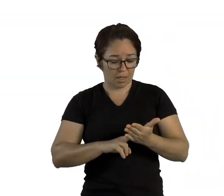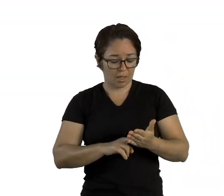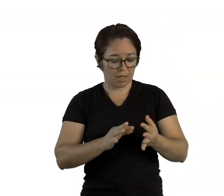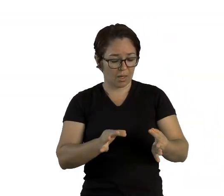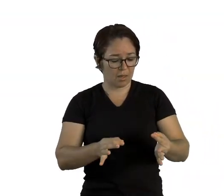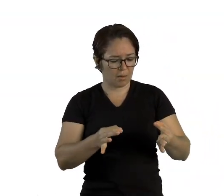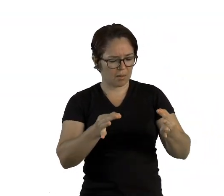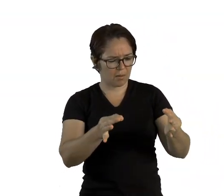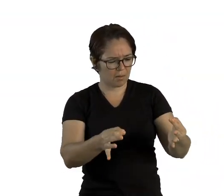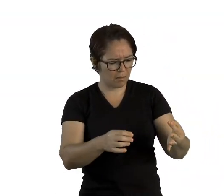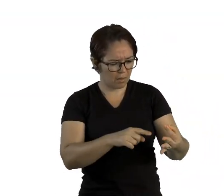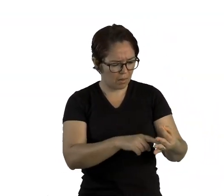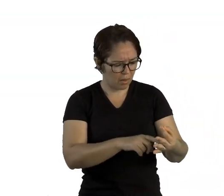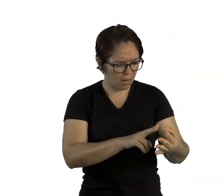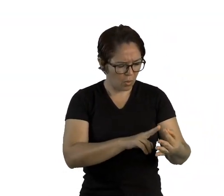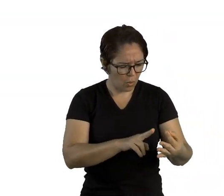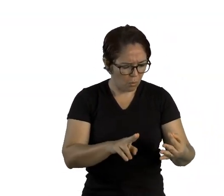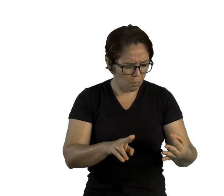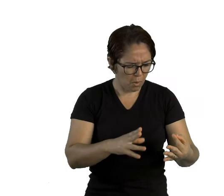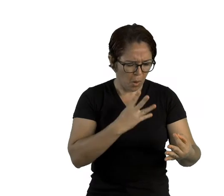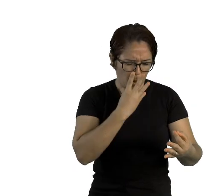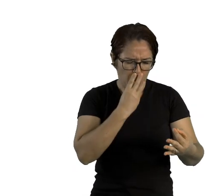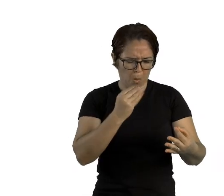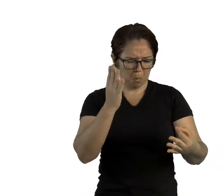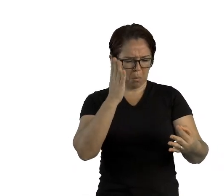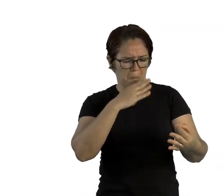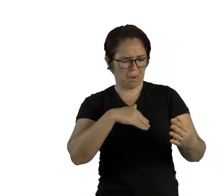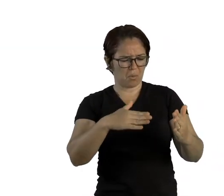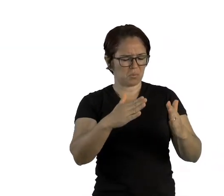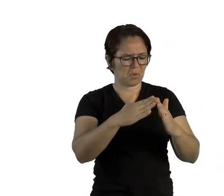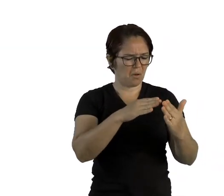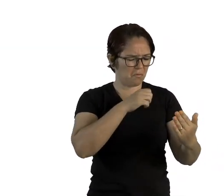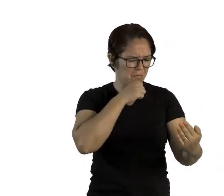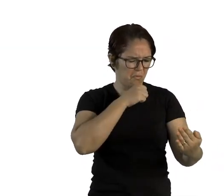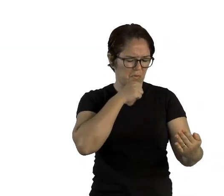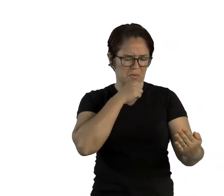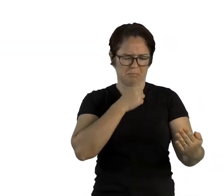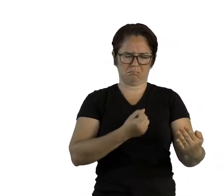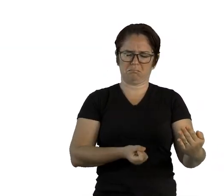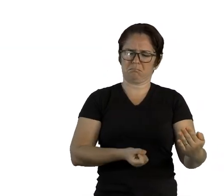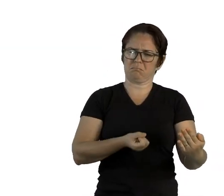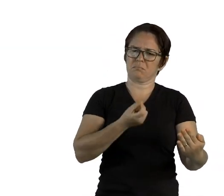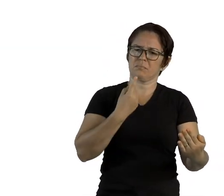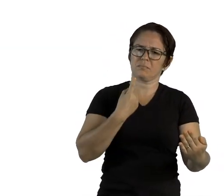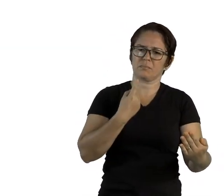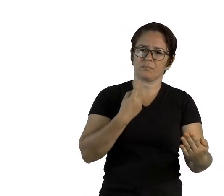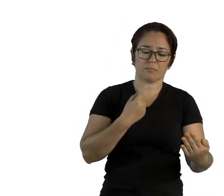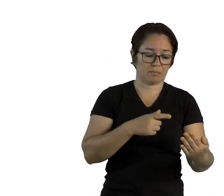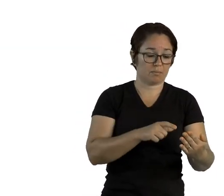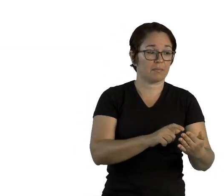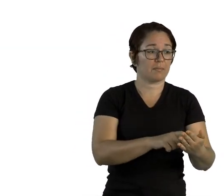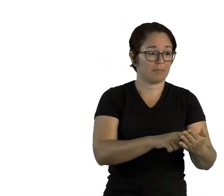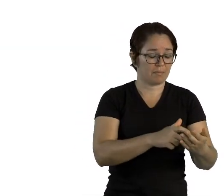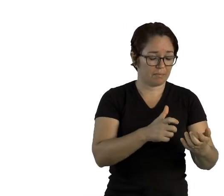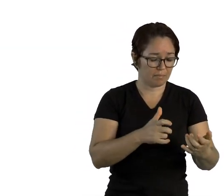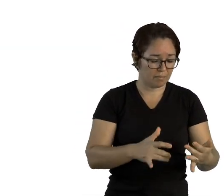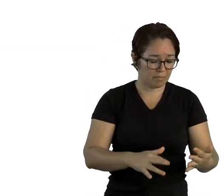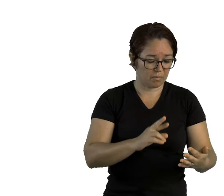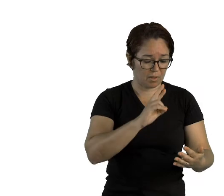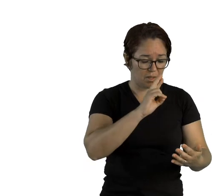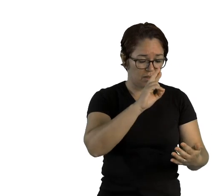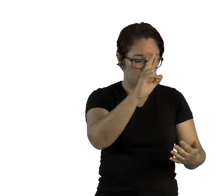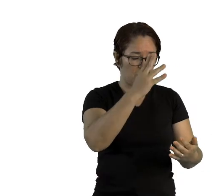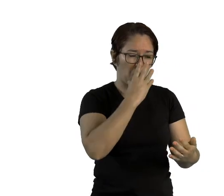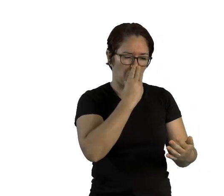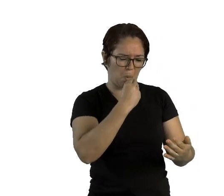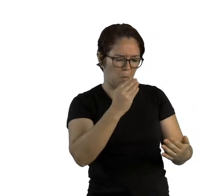lobo mau, na casa da vovózinha. Presado senhor lobo mau, estamos